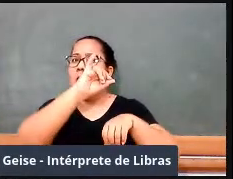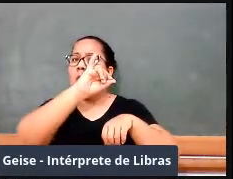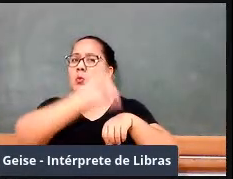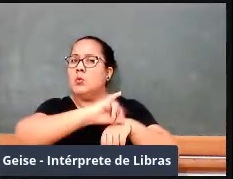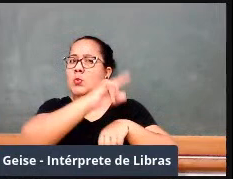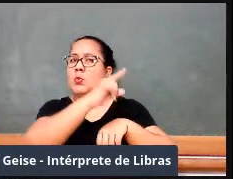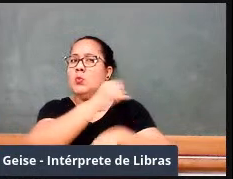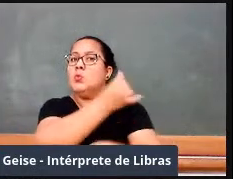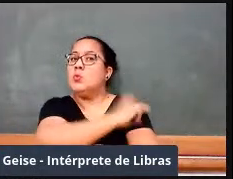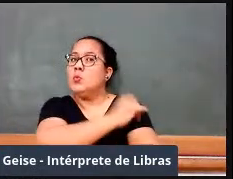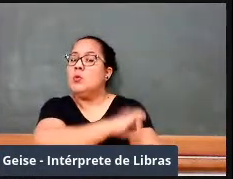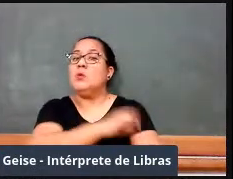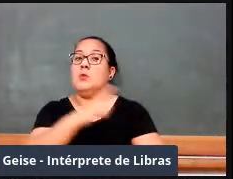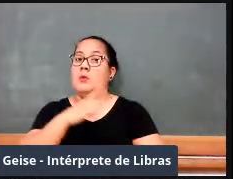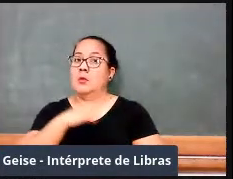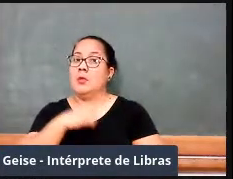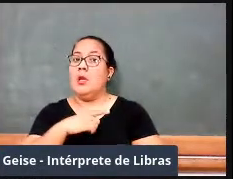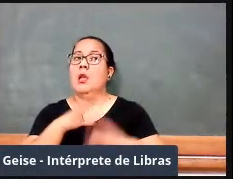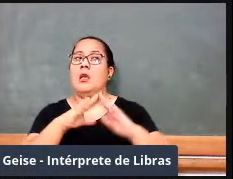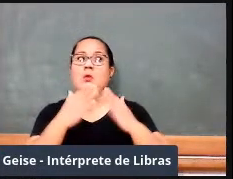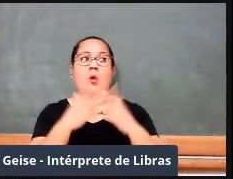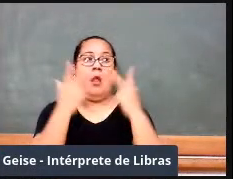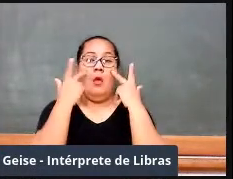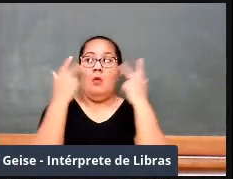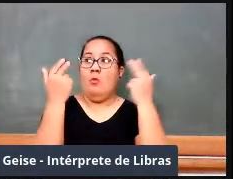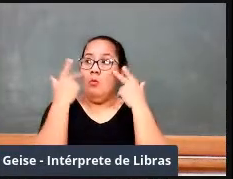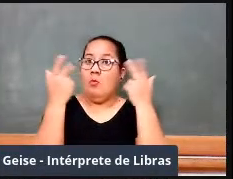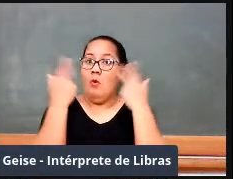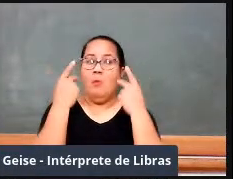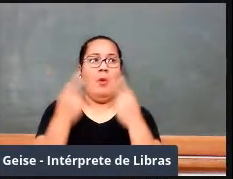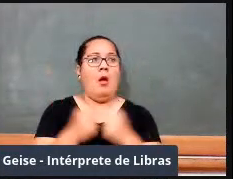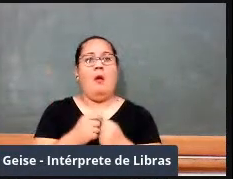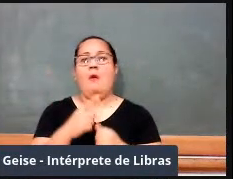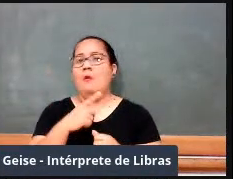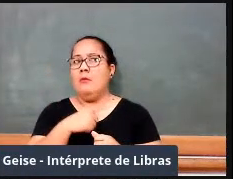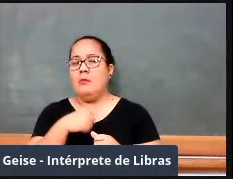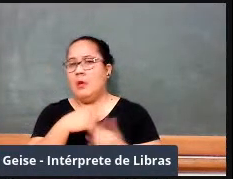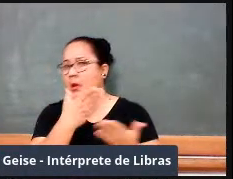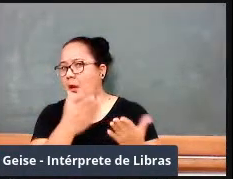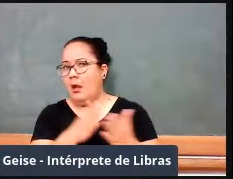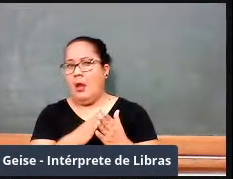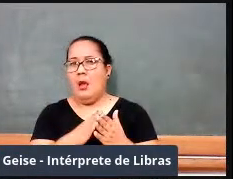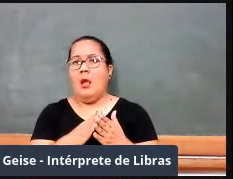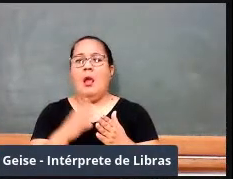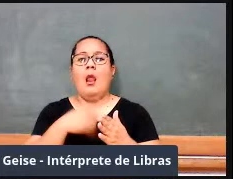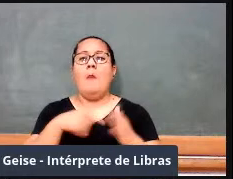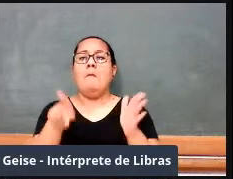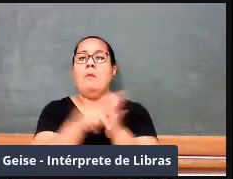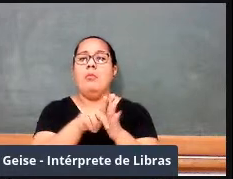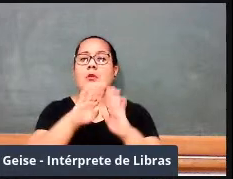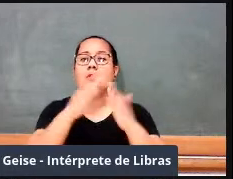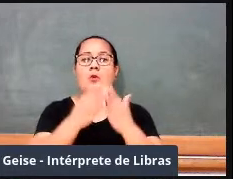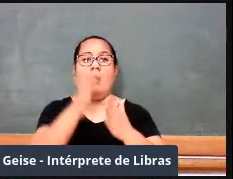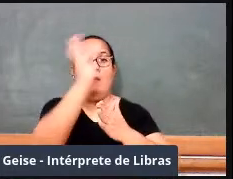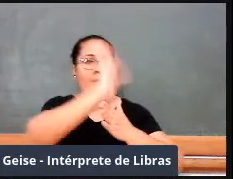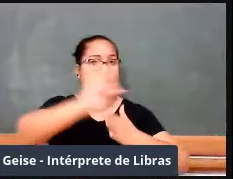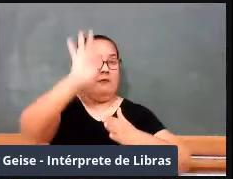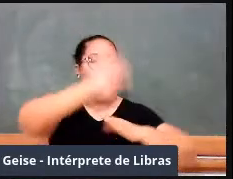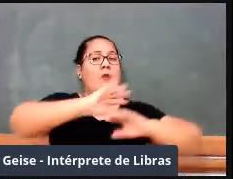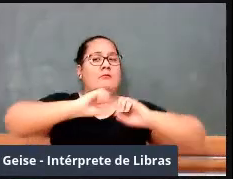ainda, funciona como escola regular, é uma das poucas escolas federais de ensino